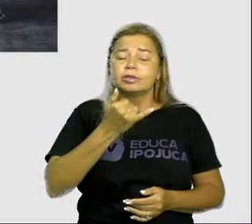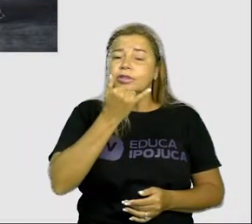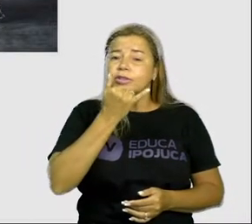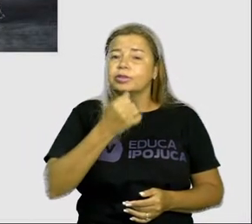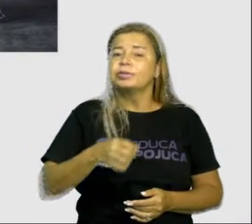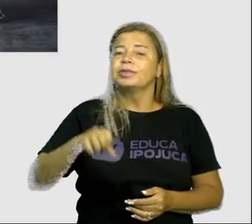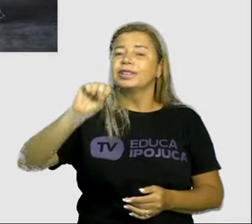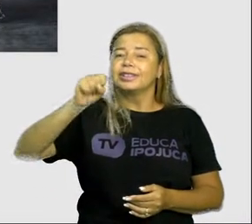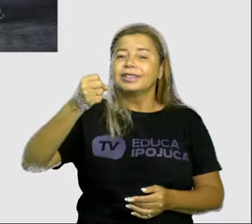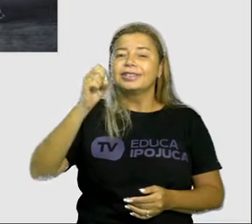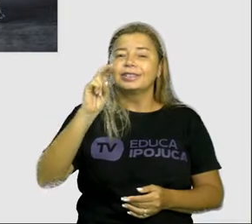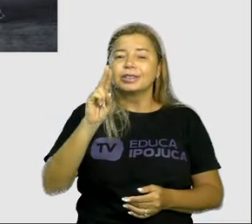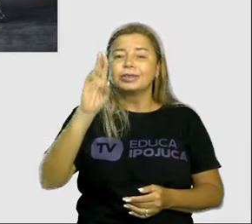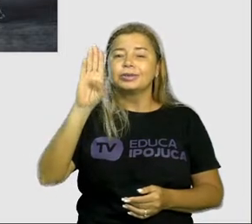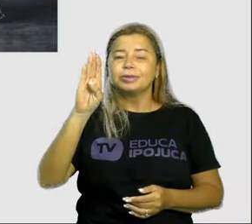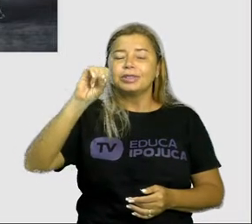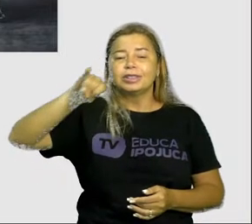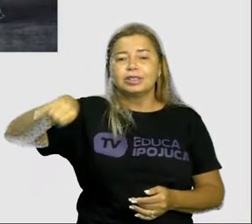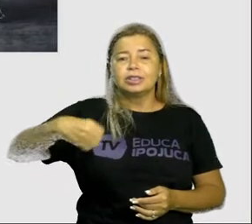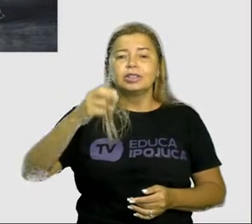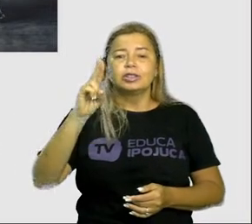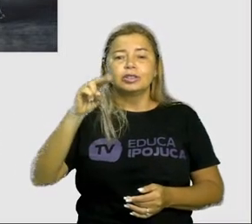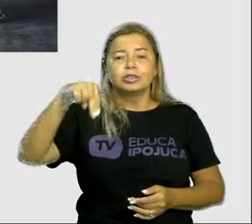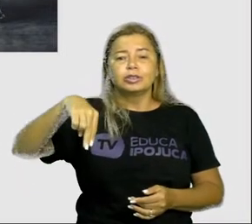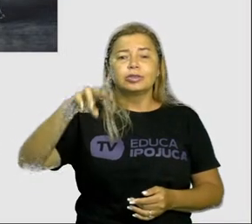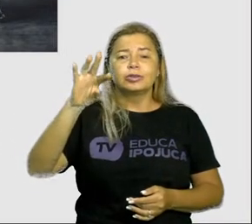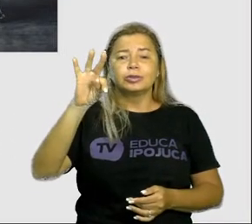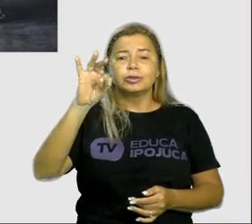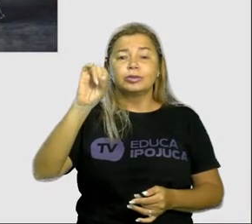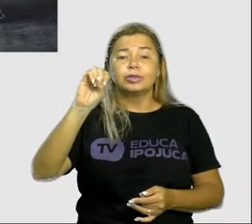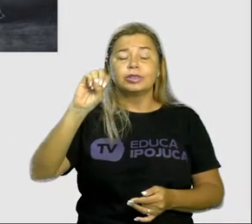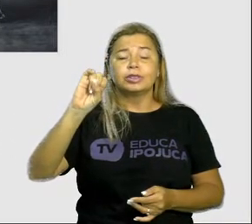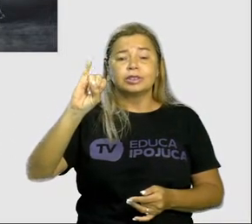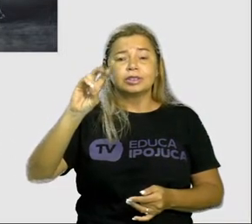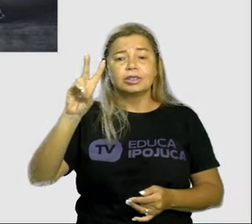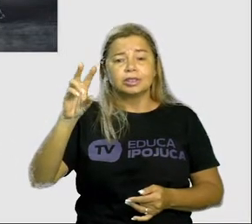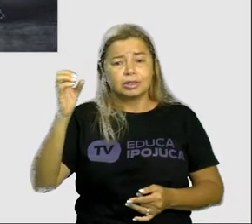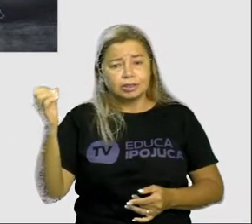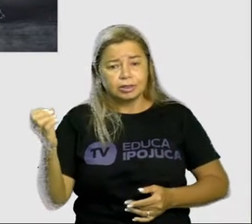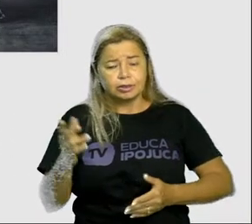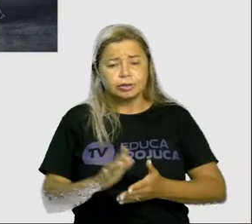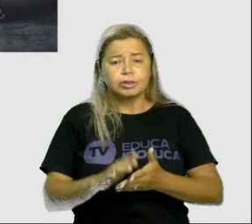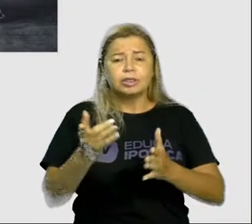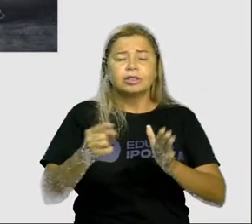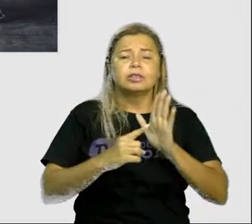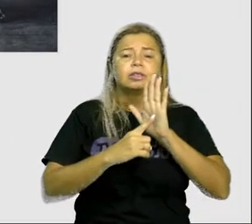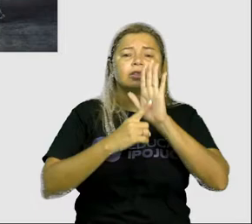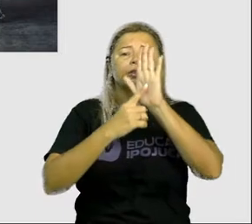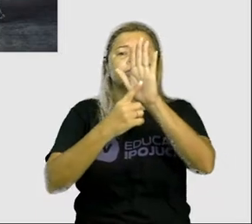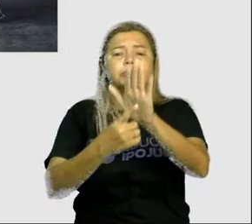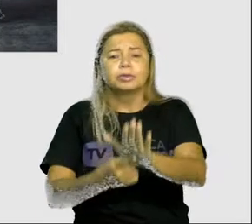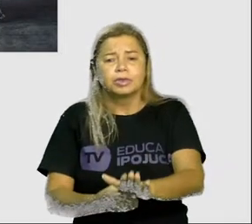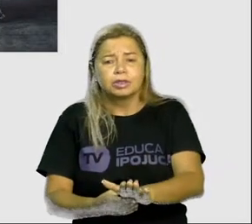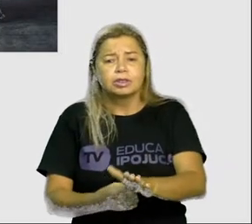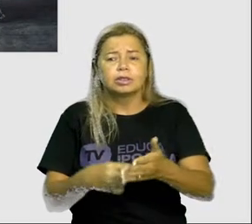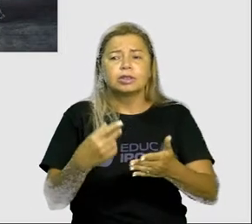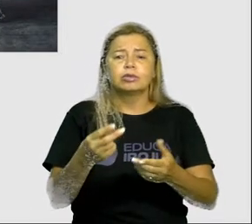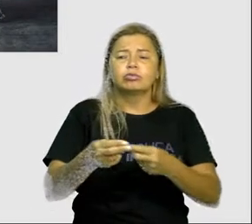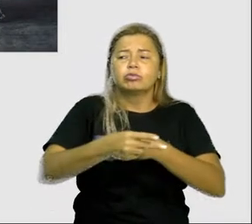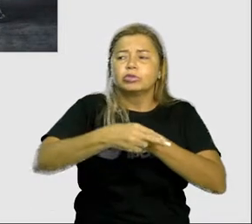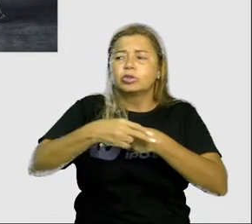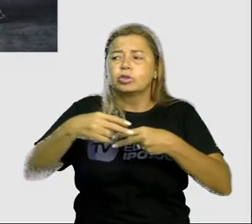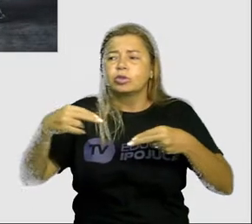verbais do modo subjuntivo Expressam acontecimentos possíveis Dependente de outros